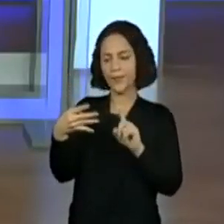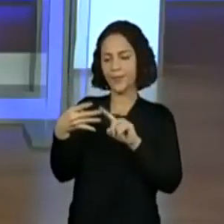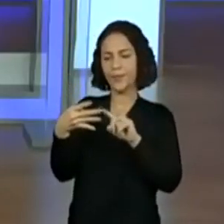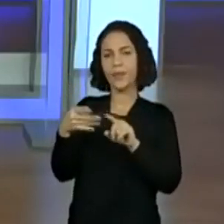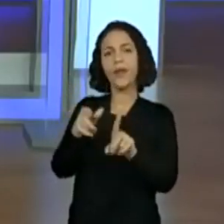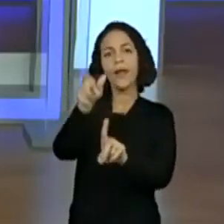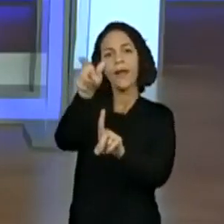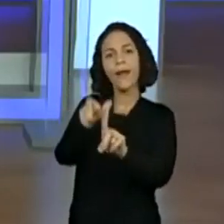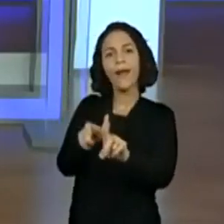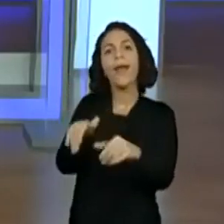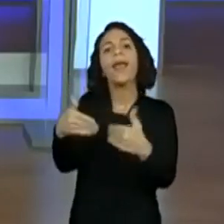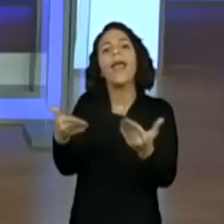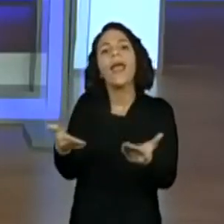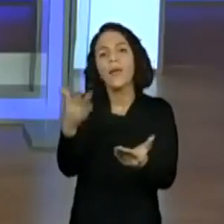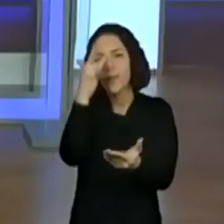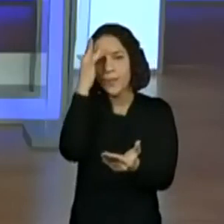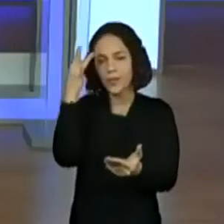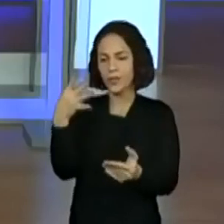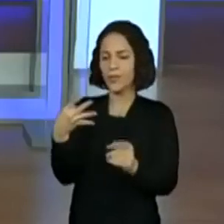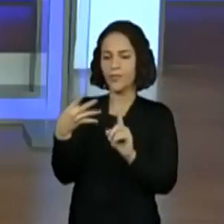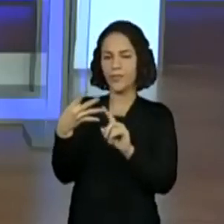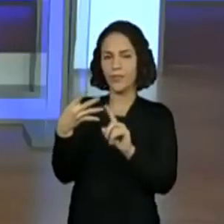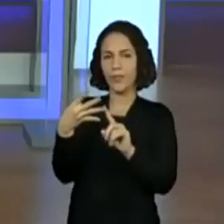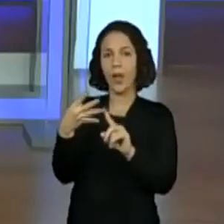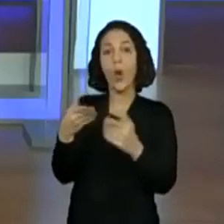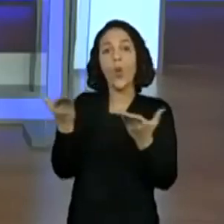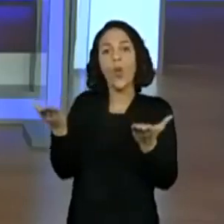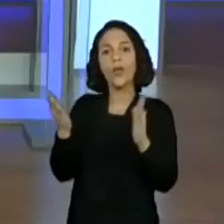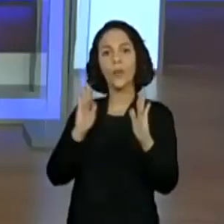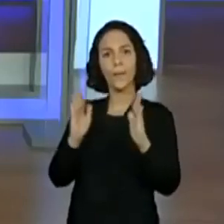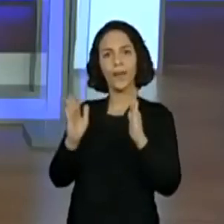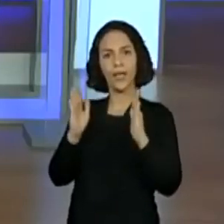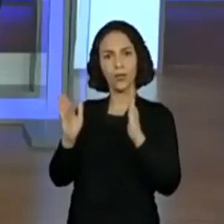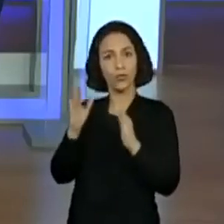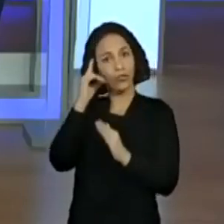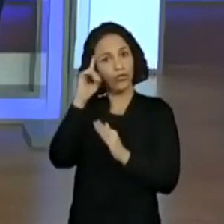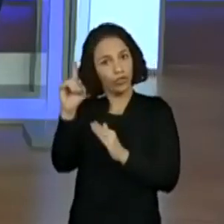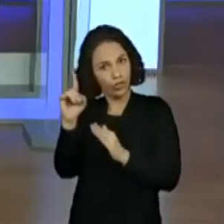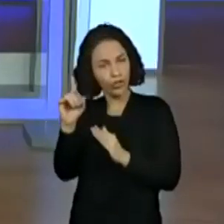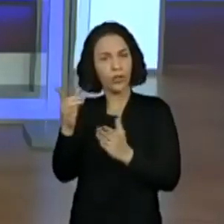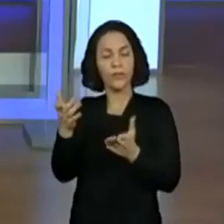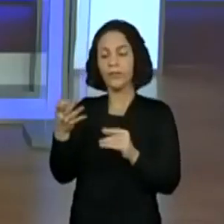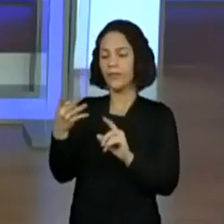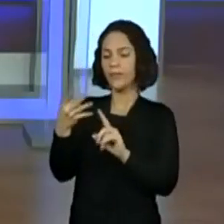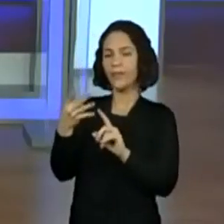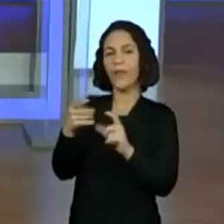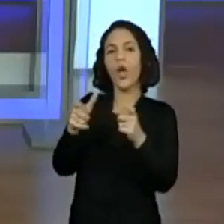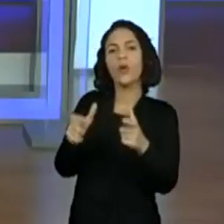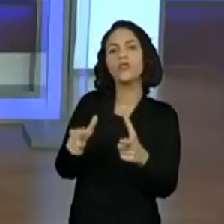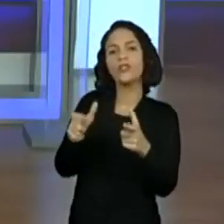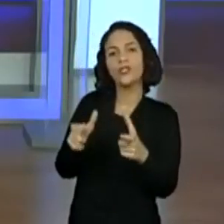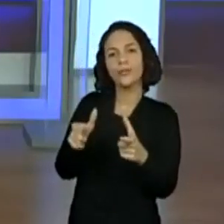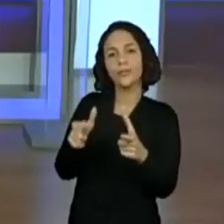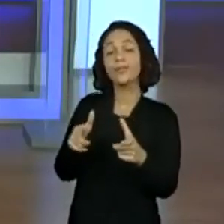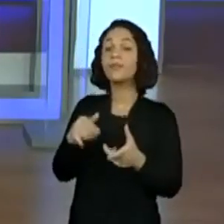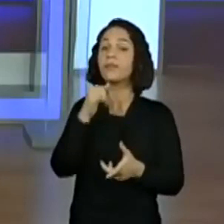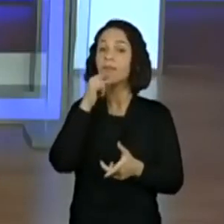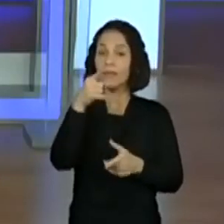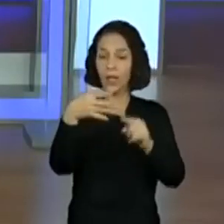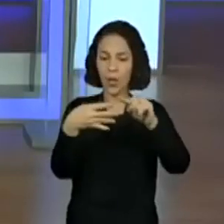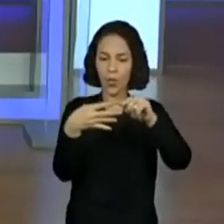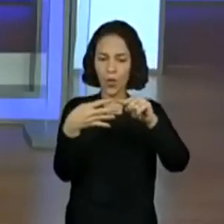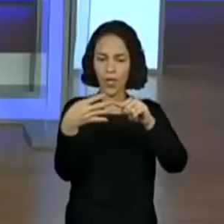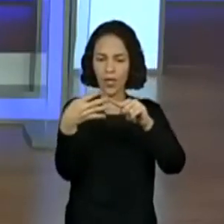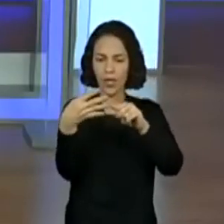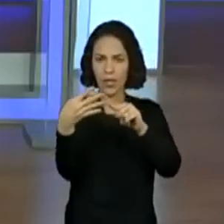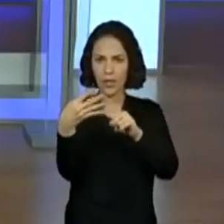para quem, quando e onde. Então, sempre quando a gente for pensar aí no planejamento de um texto, essas quatro